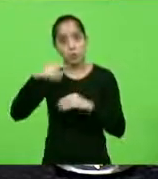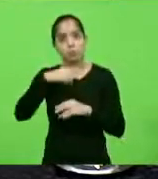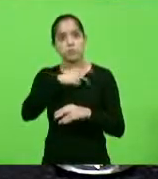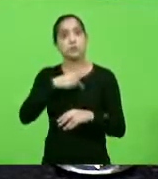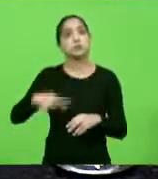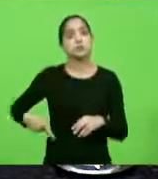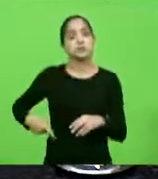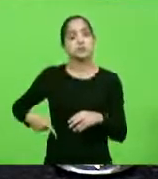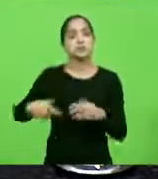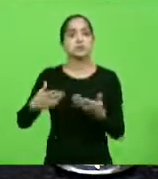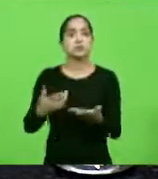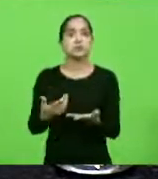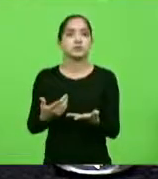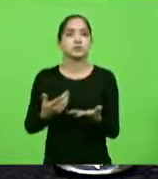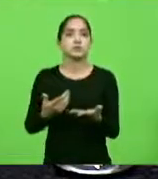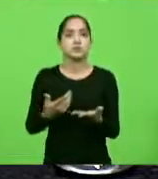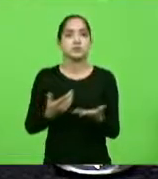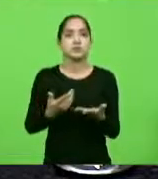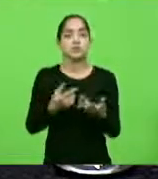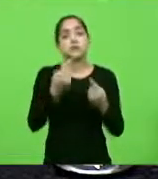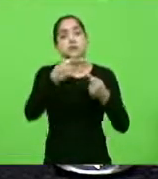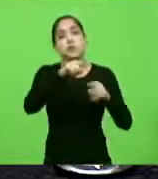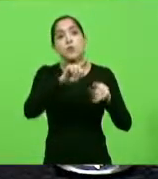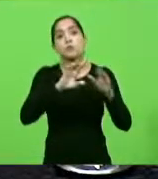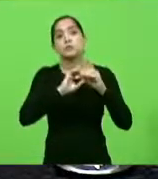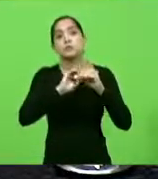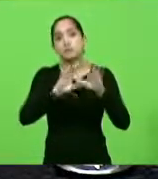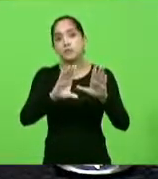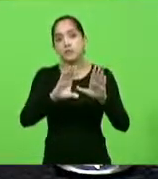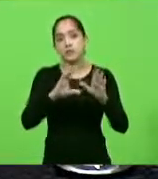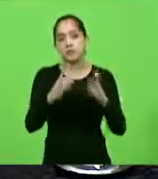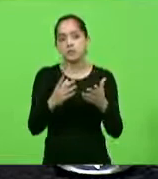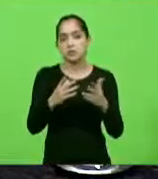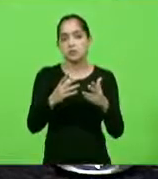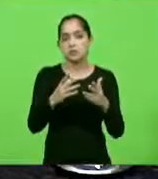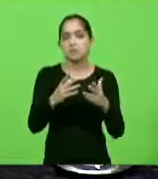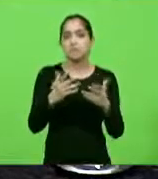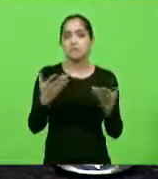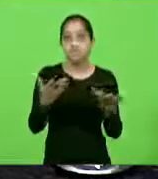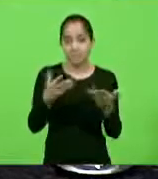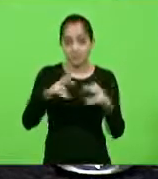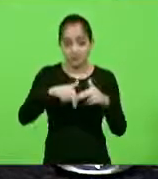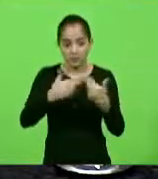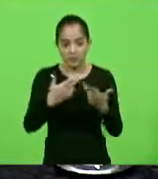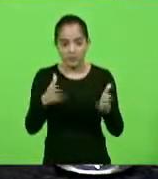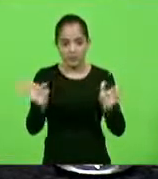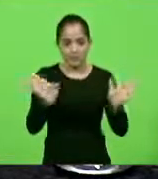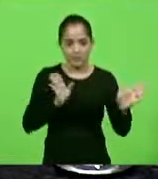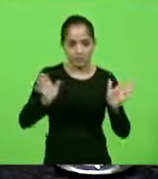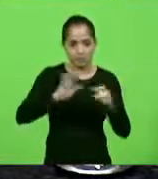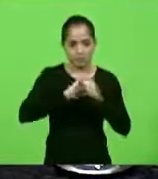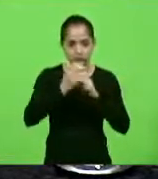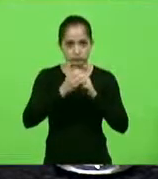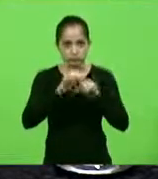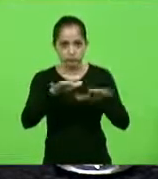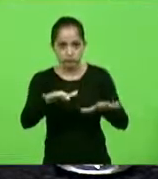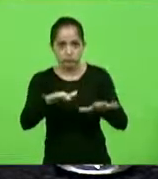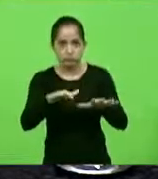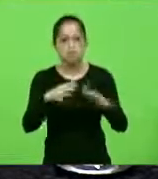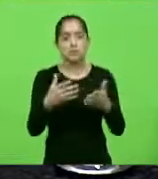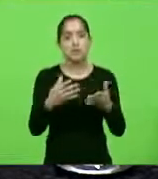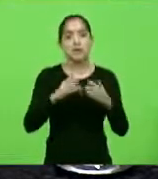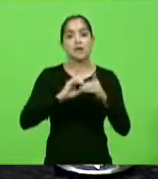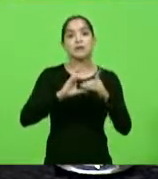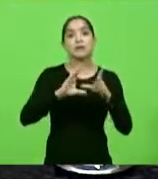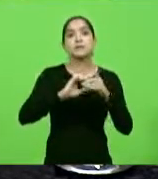e eles são contra a liberdade, por isso eles de aproveitar a pandemia para instituir a falta de